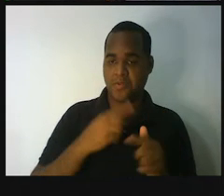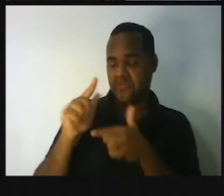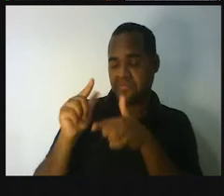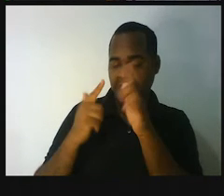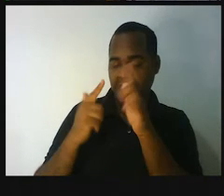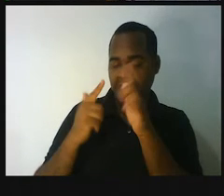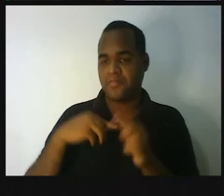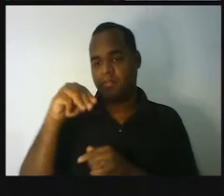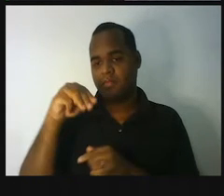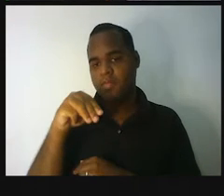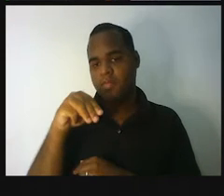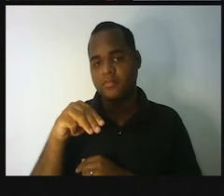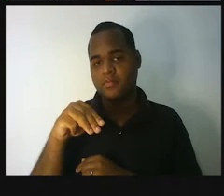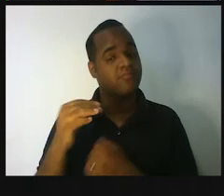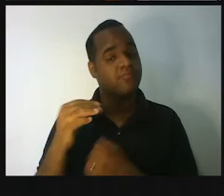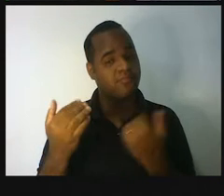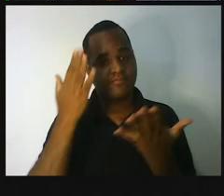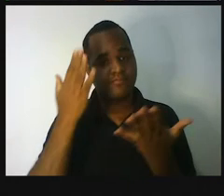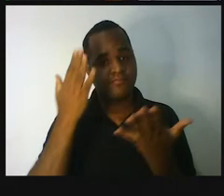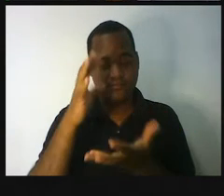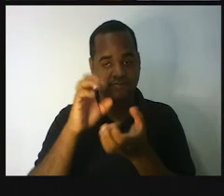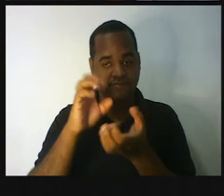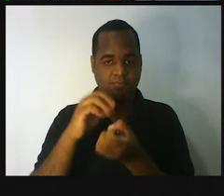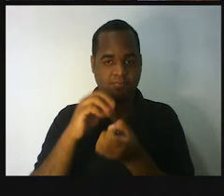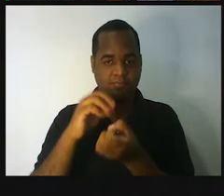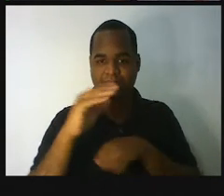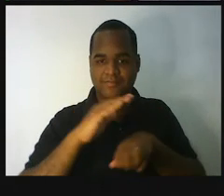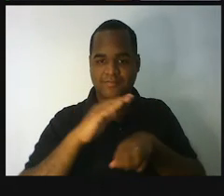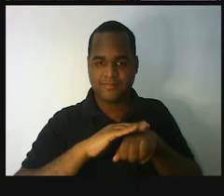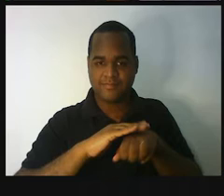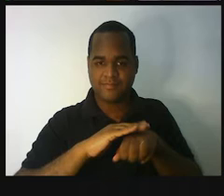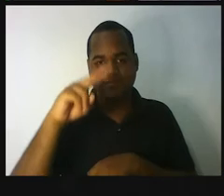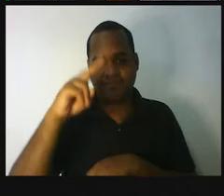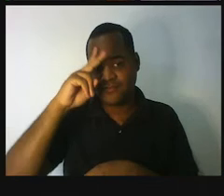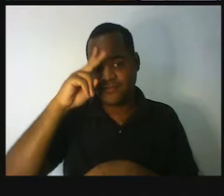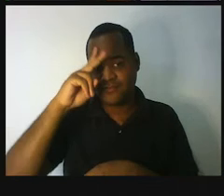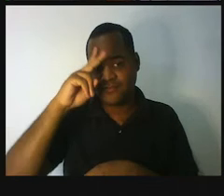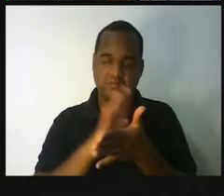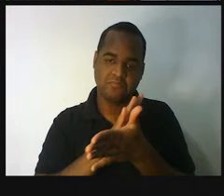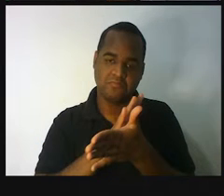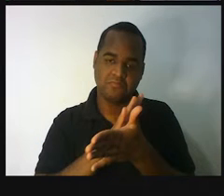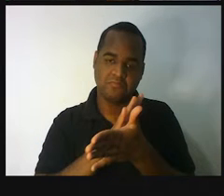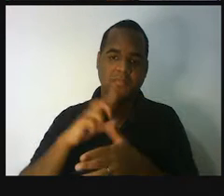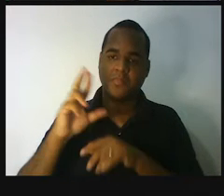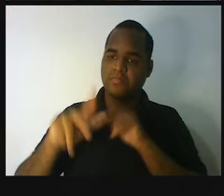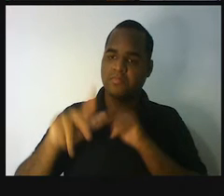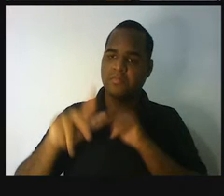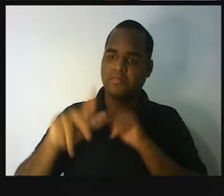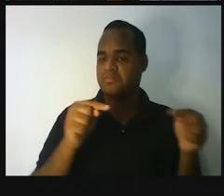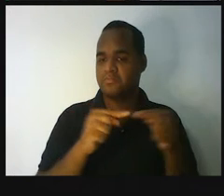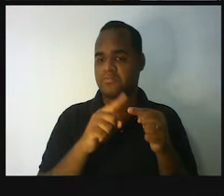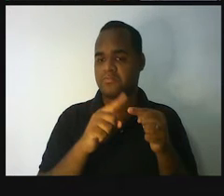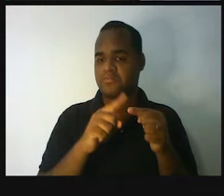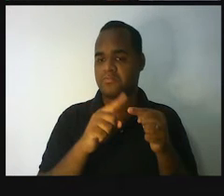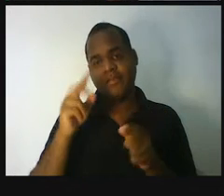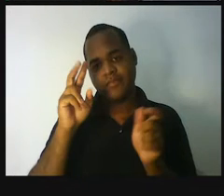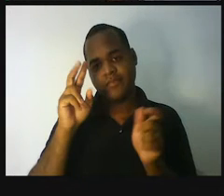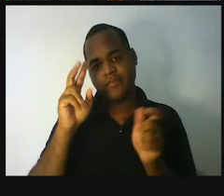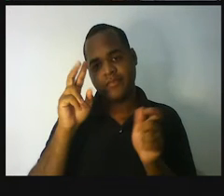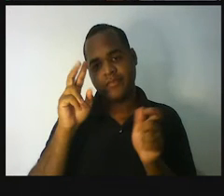E aí eu sei que, em sua memória, você já está lembrando de algumas outras unidades de comprimento, né?